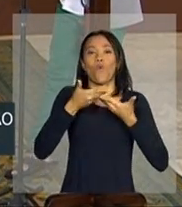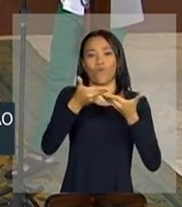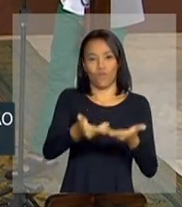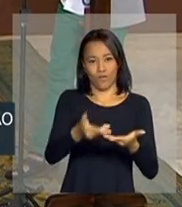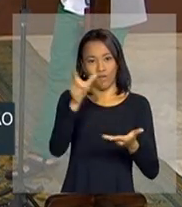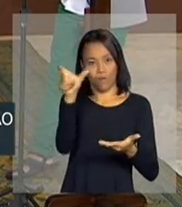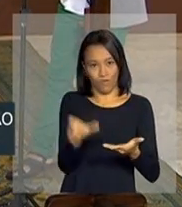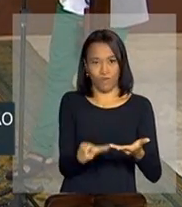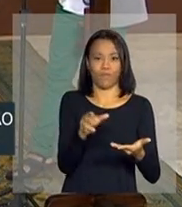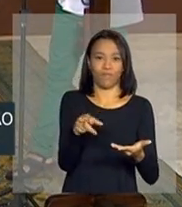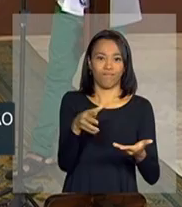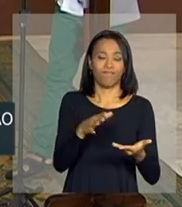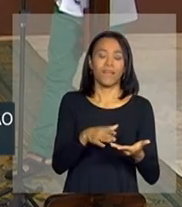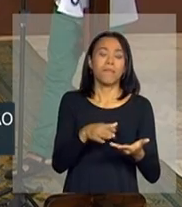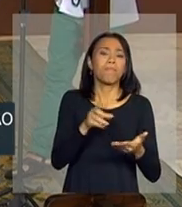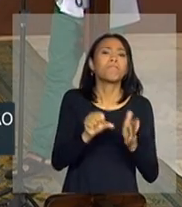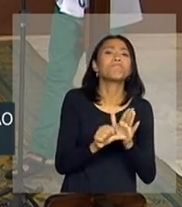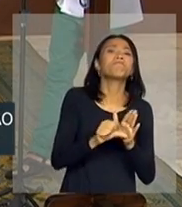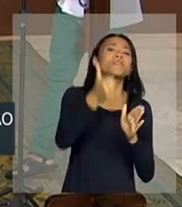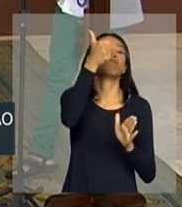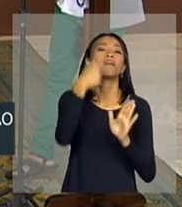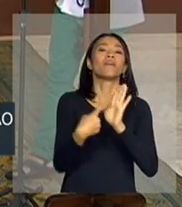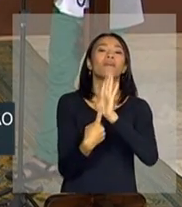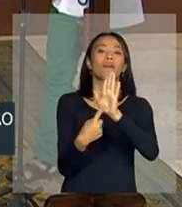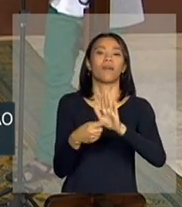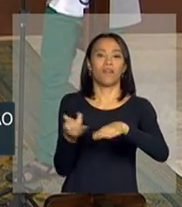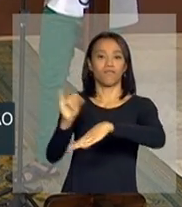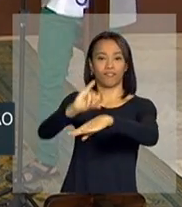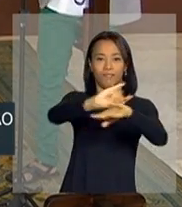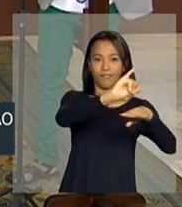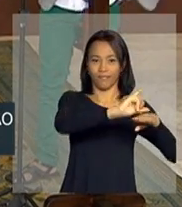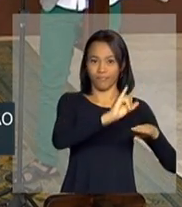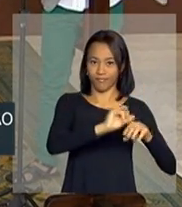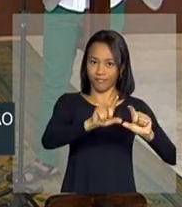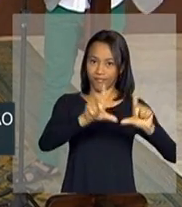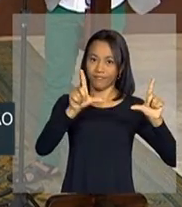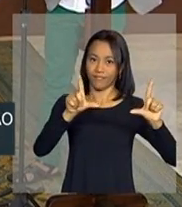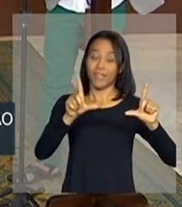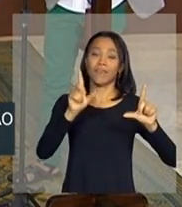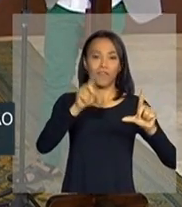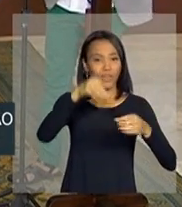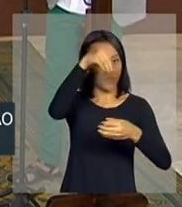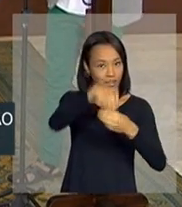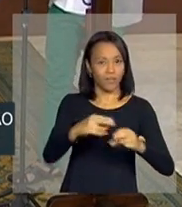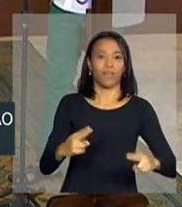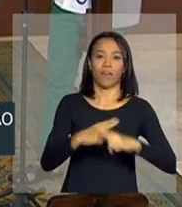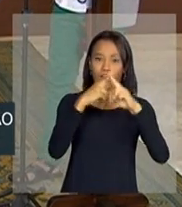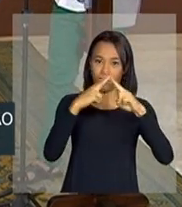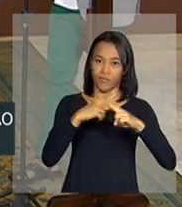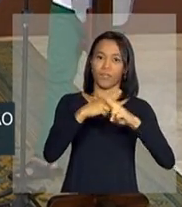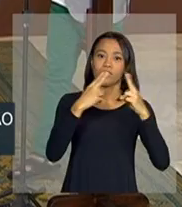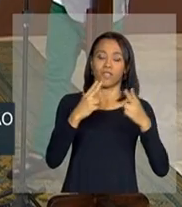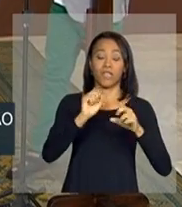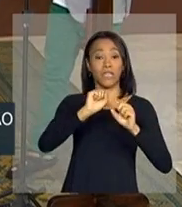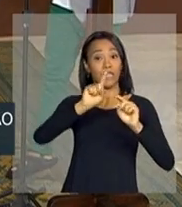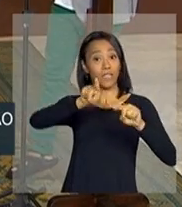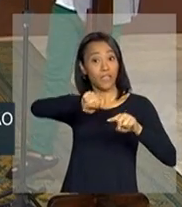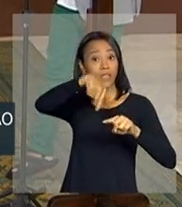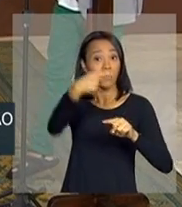fazer a primeira exposição, e que foi na Caixa, e depois essa